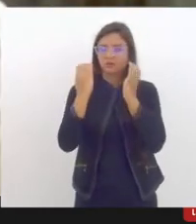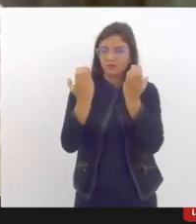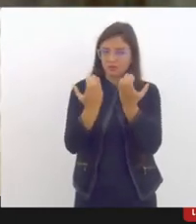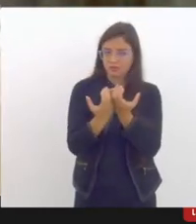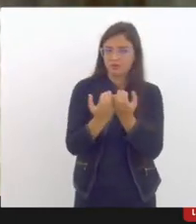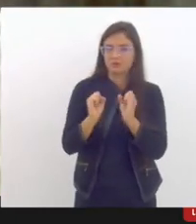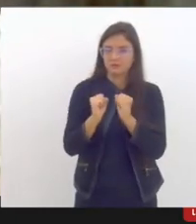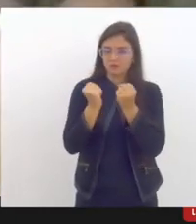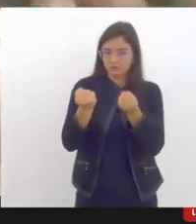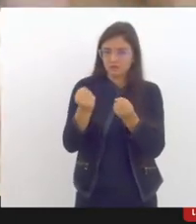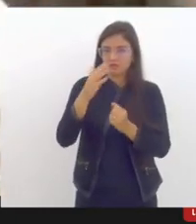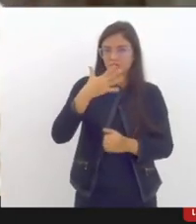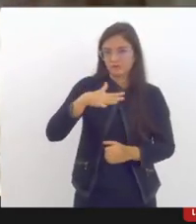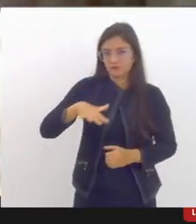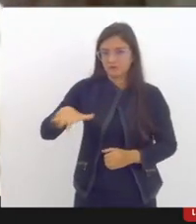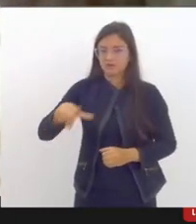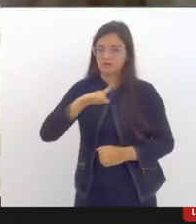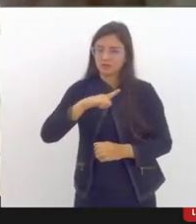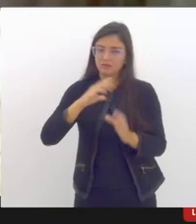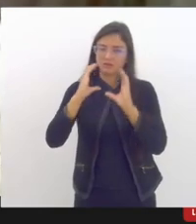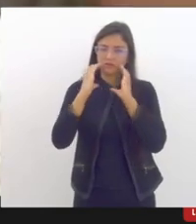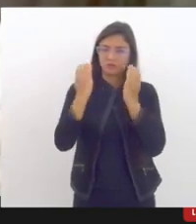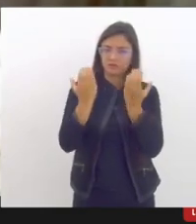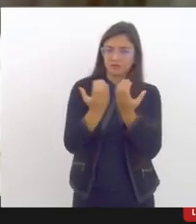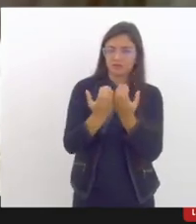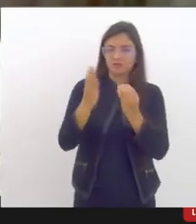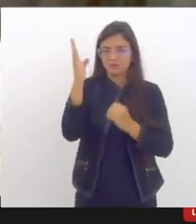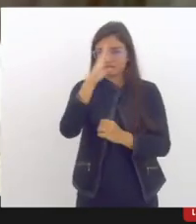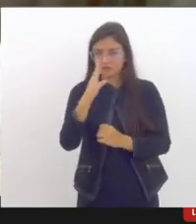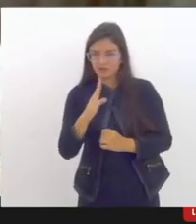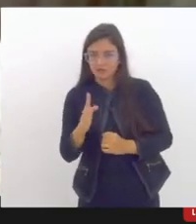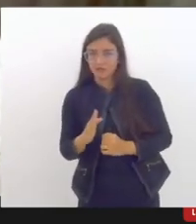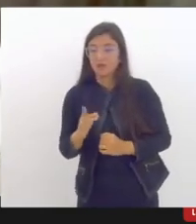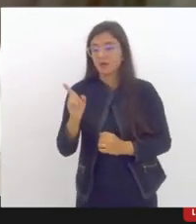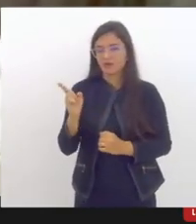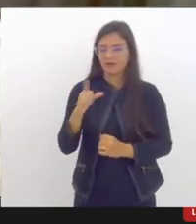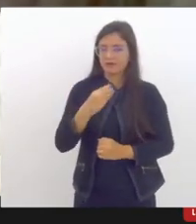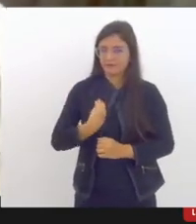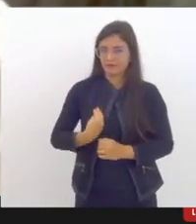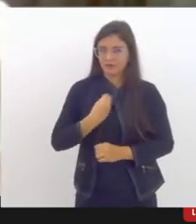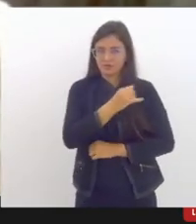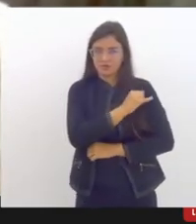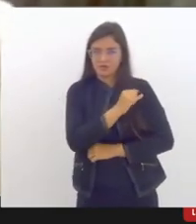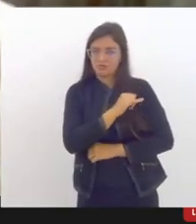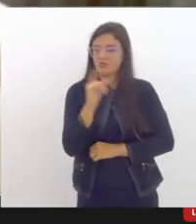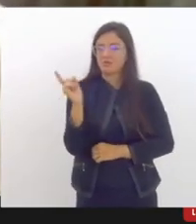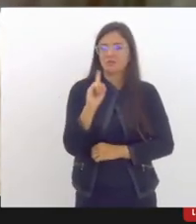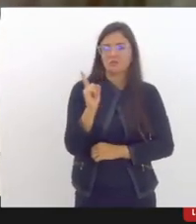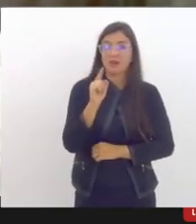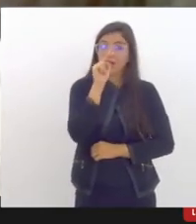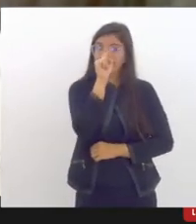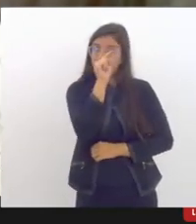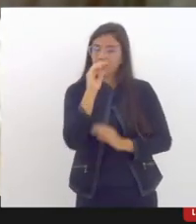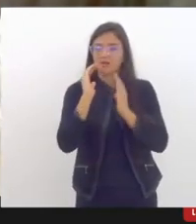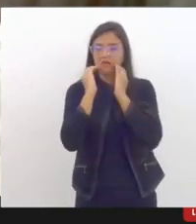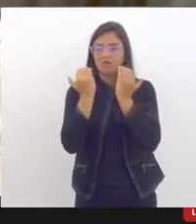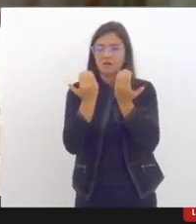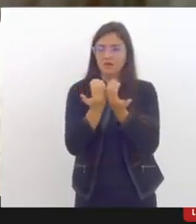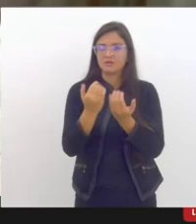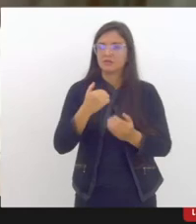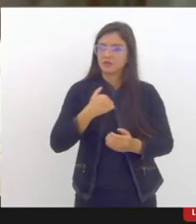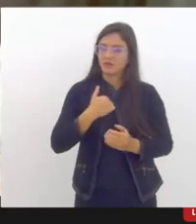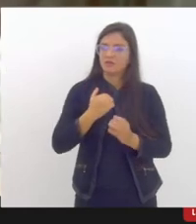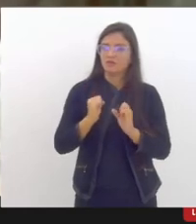um congresso nacional sobre o tema então ele está fora do Rio de Janeiro eu estou aqui participando pela defensoria